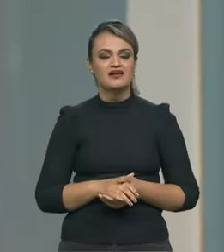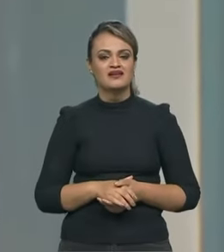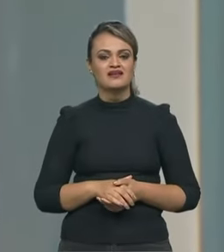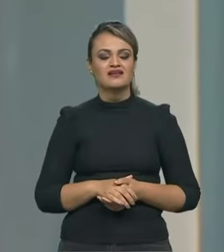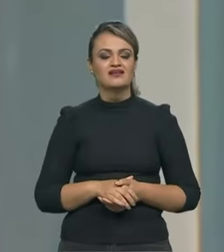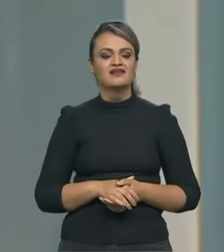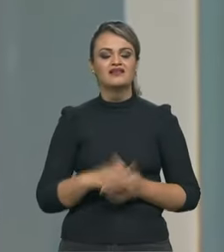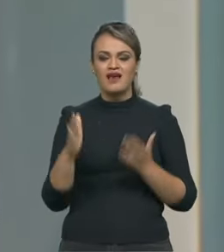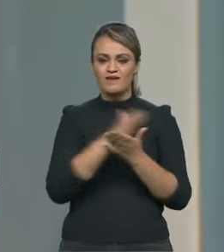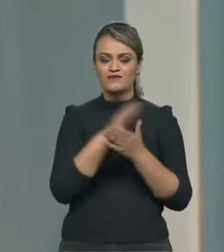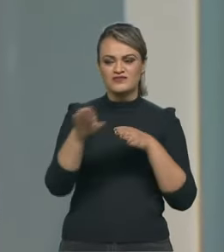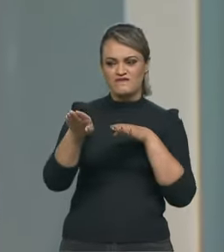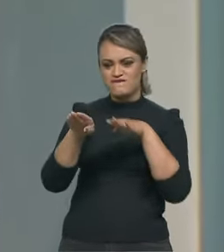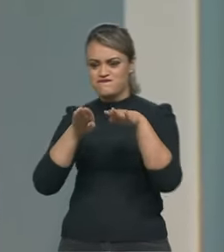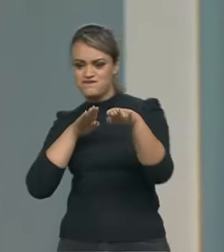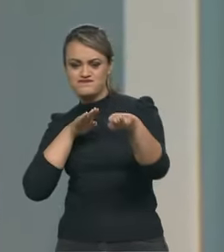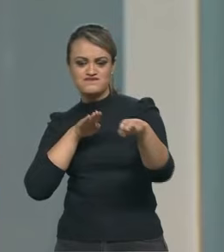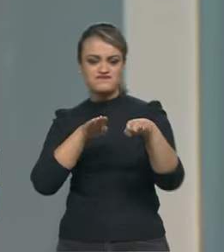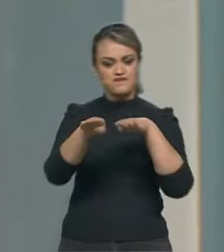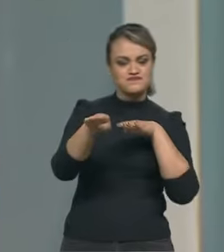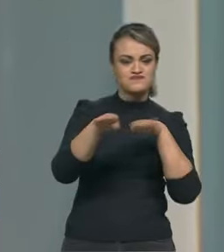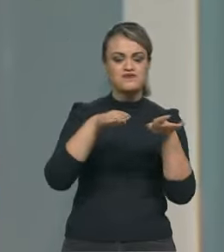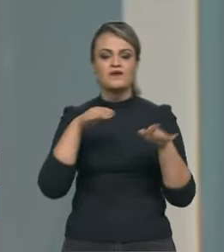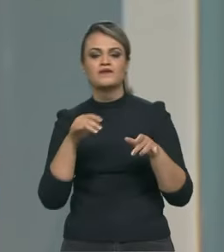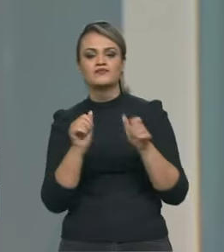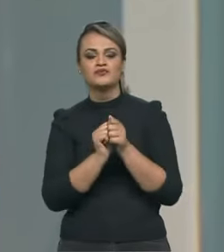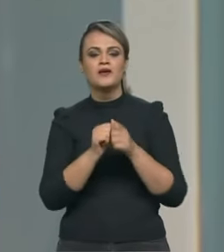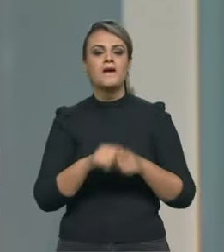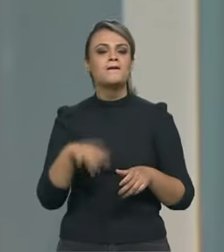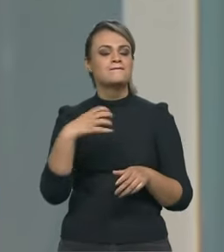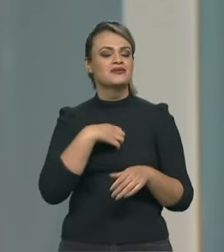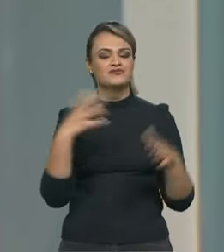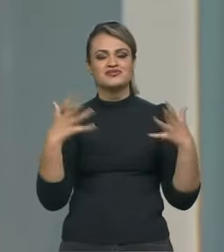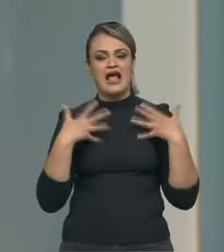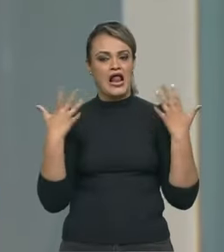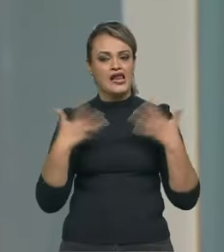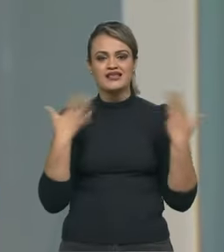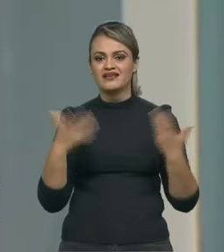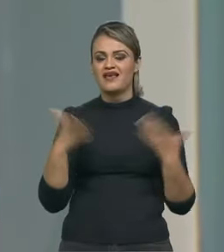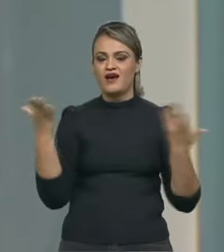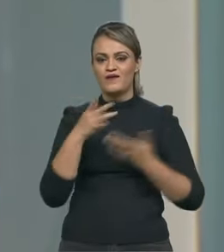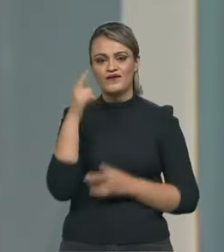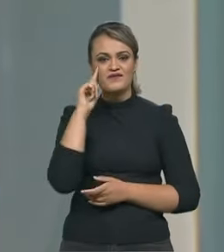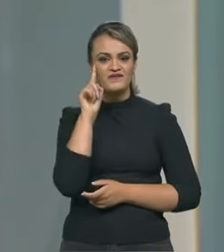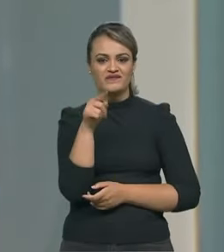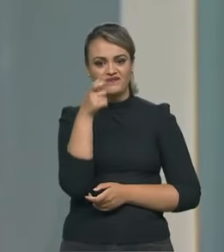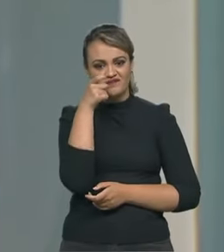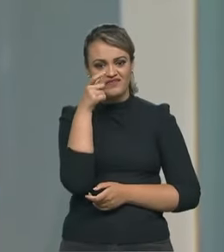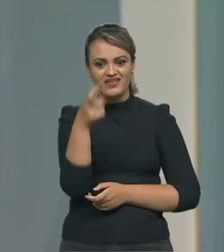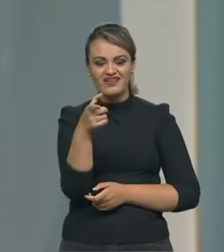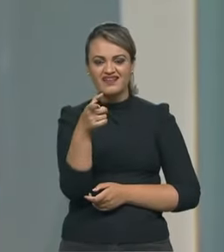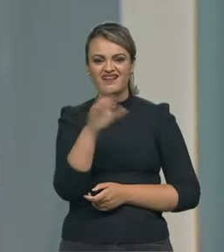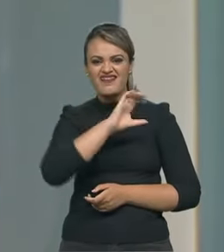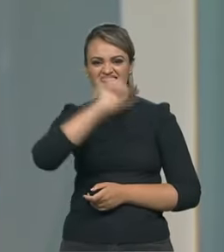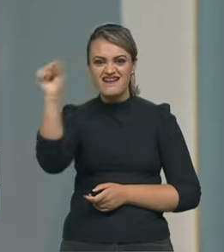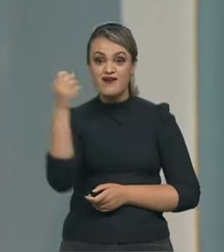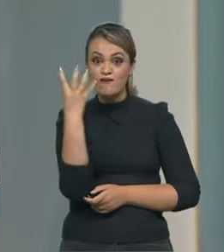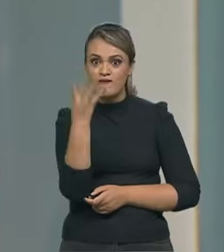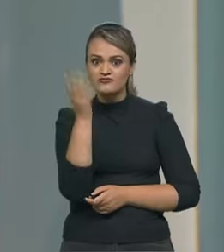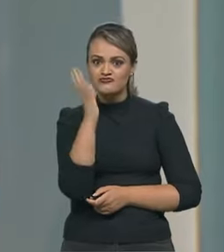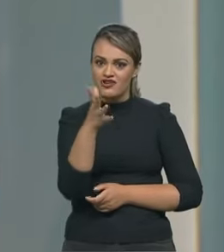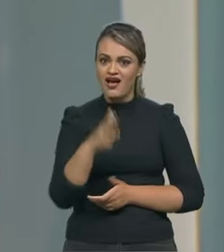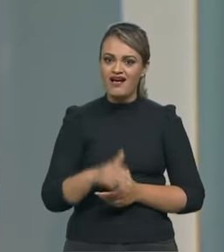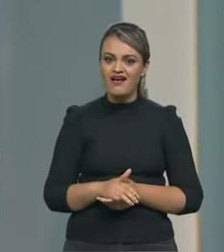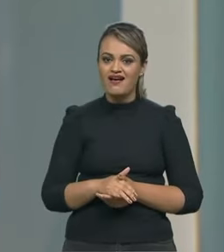em algumas corridas mas não sabe a alegria que eu tive agora de ver ele pela quarta vez uma